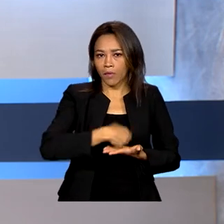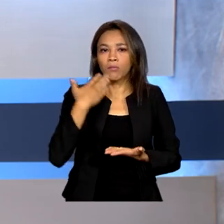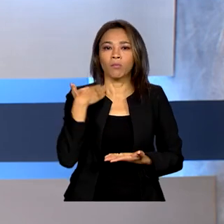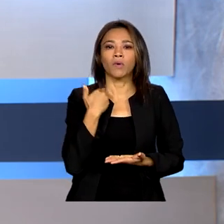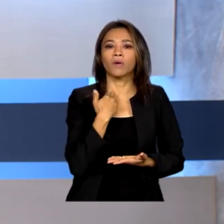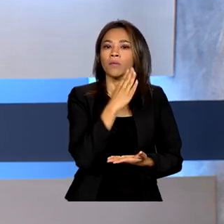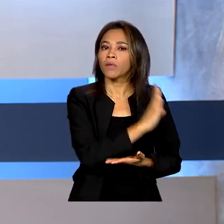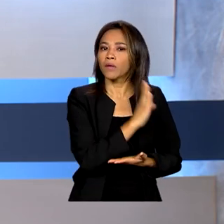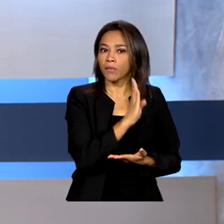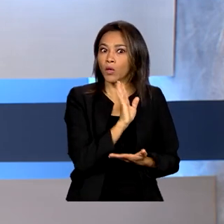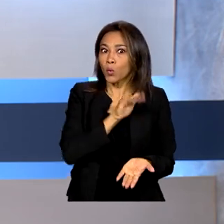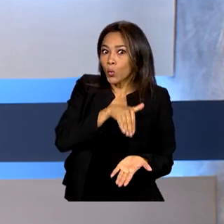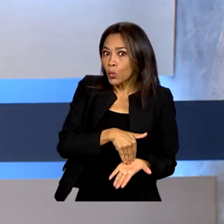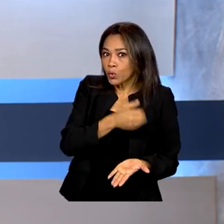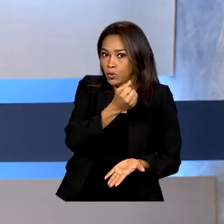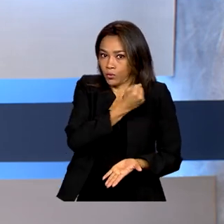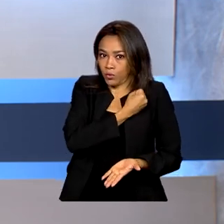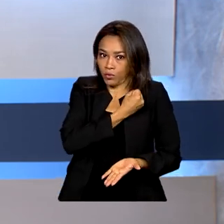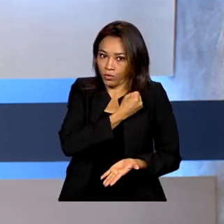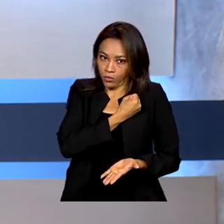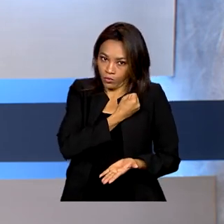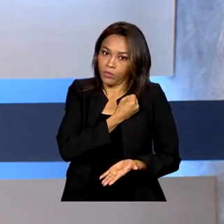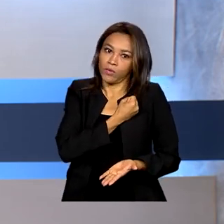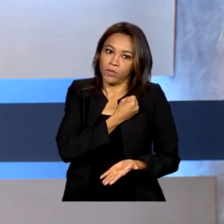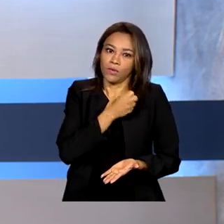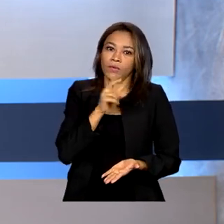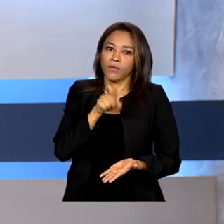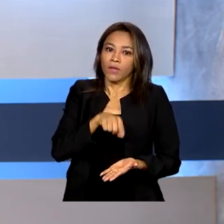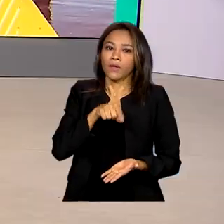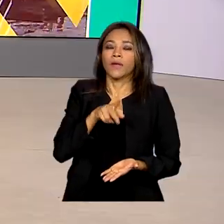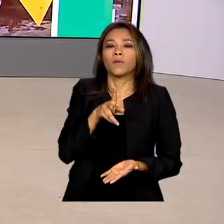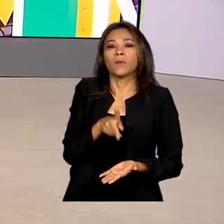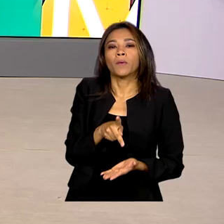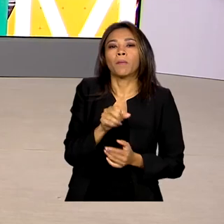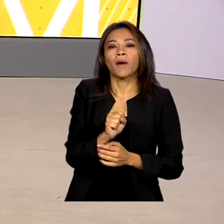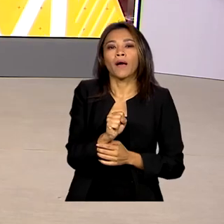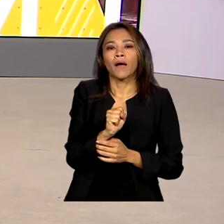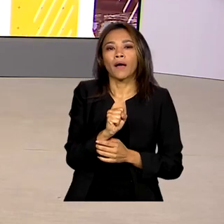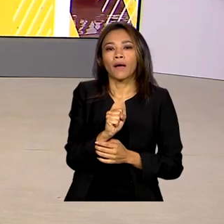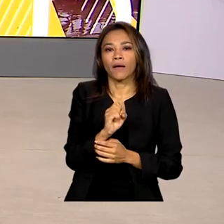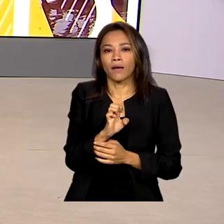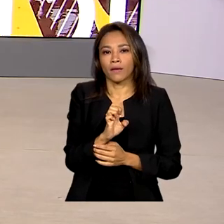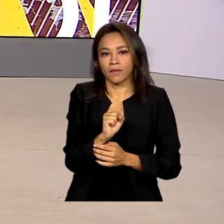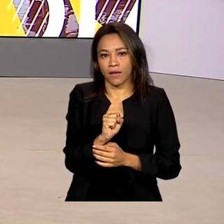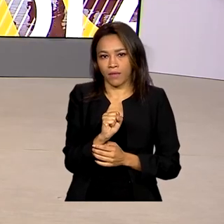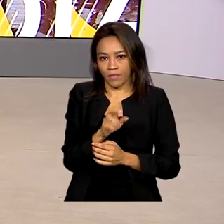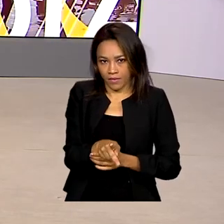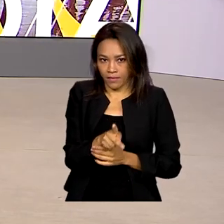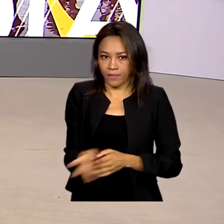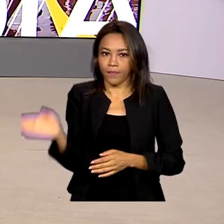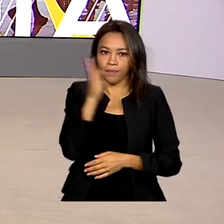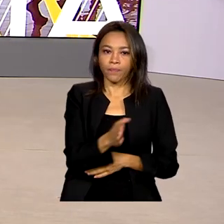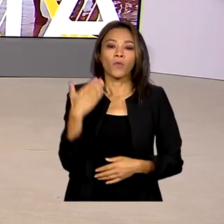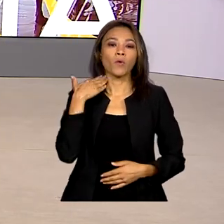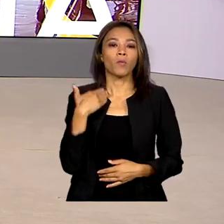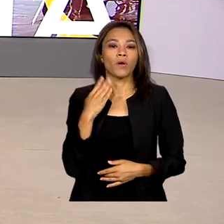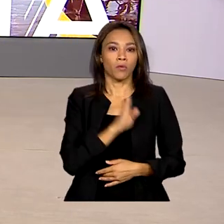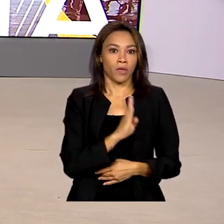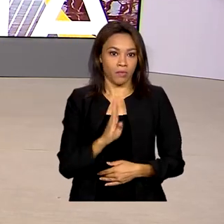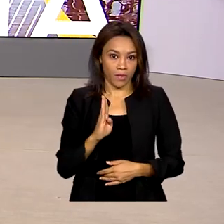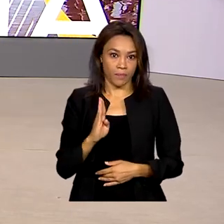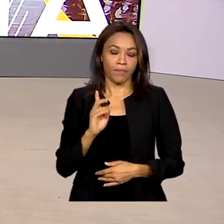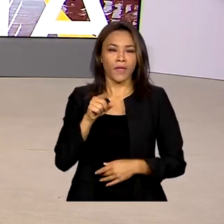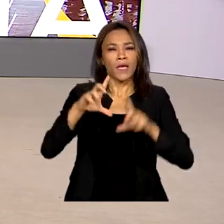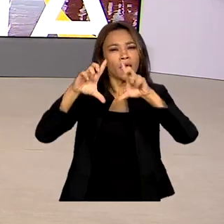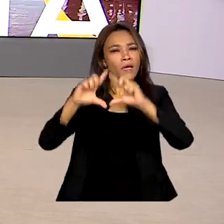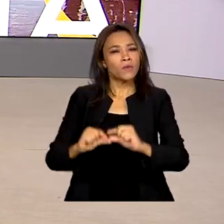considerando o último dígito do número de inscrição no PASEP. E o Banco do Brasil lançou mais um serviço. Reduziu